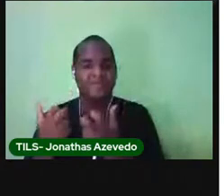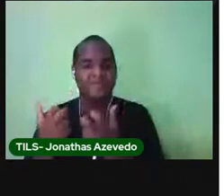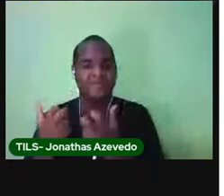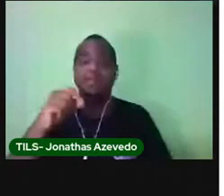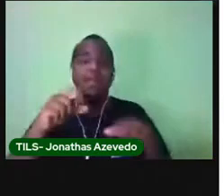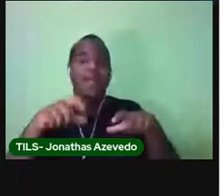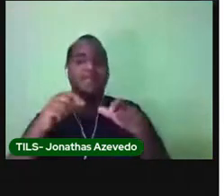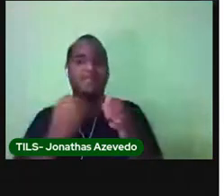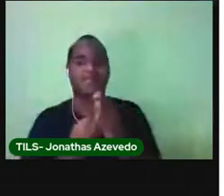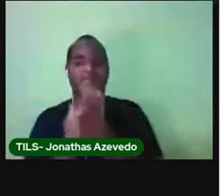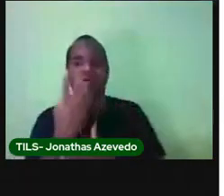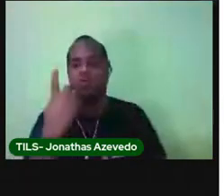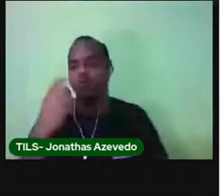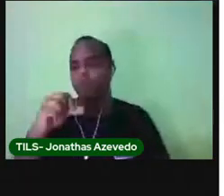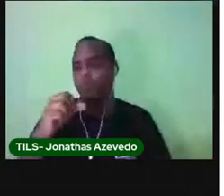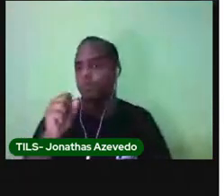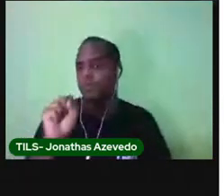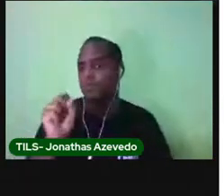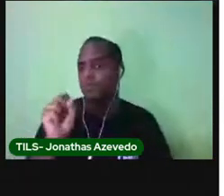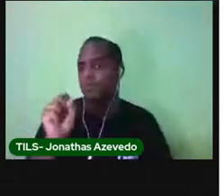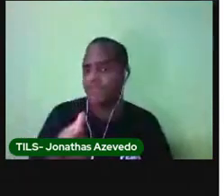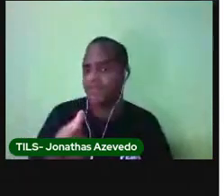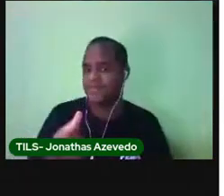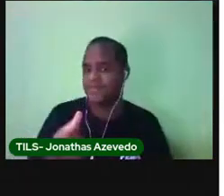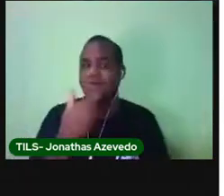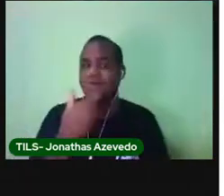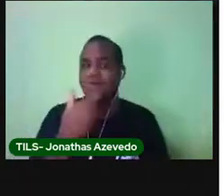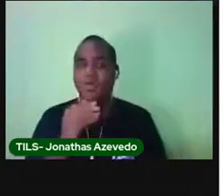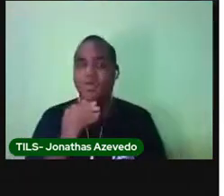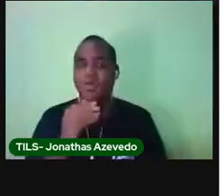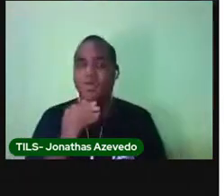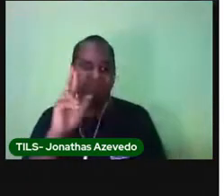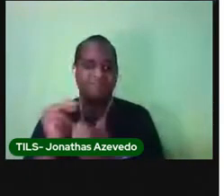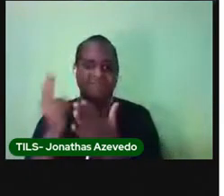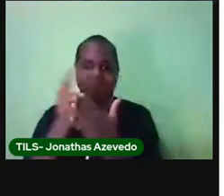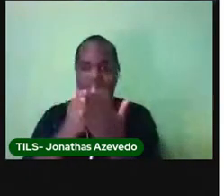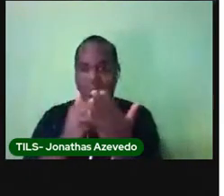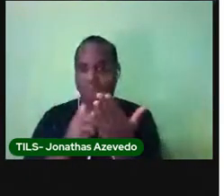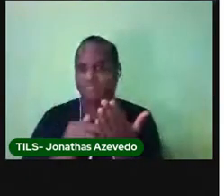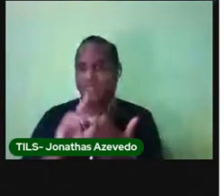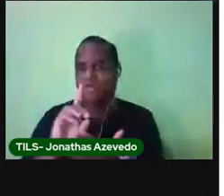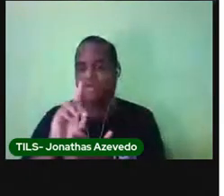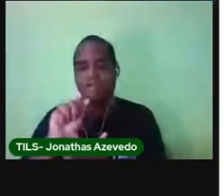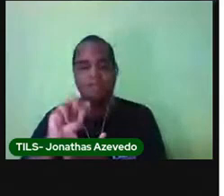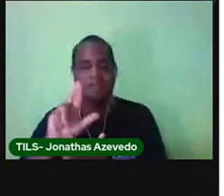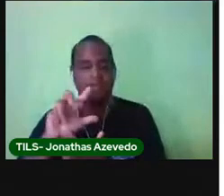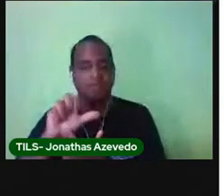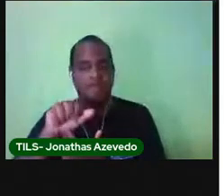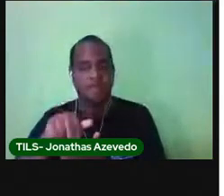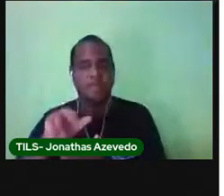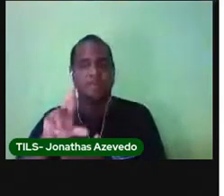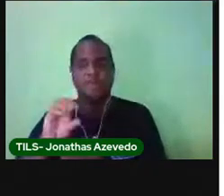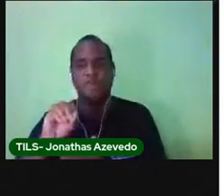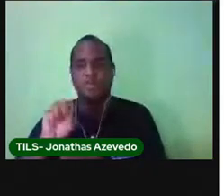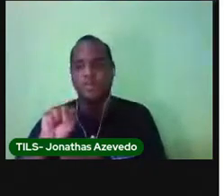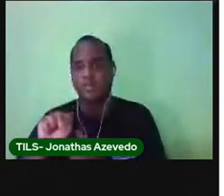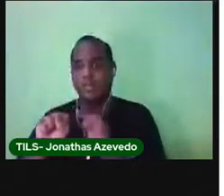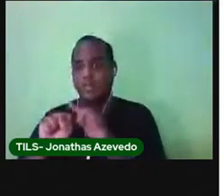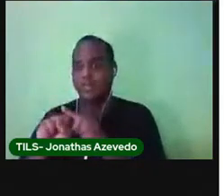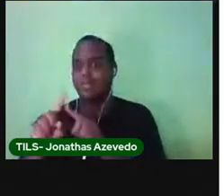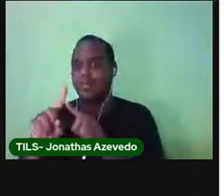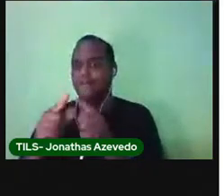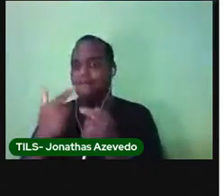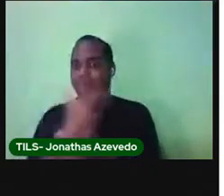pelo artista plástico Darlan Rosa para a campanha de vacinação contra o vírus da poliomielite,